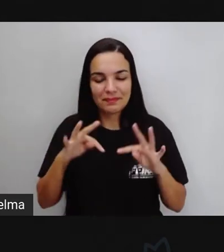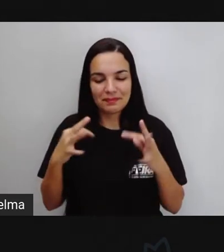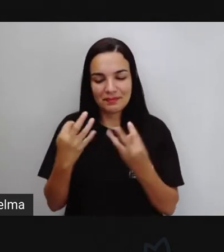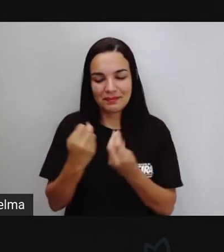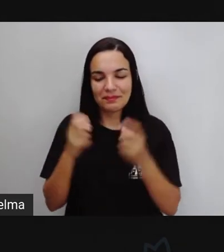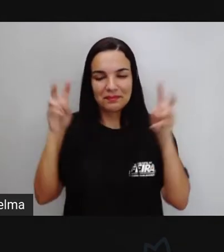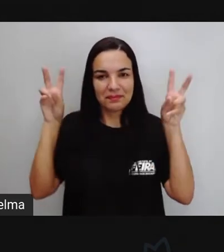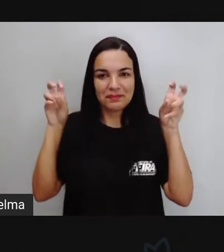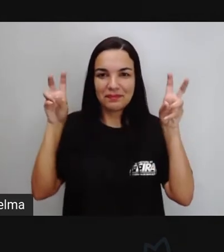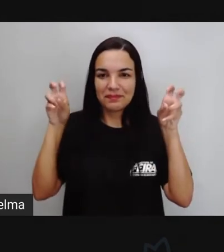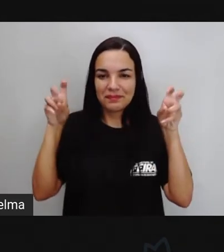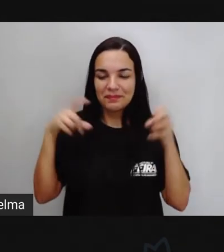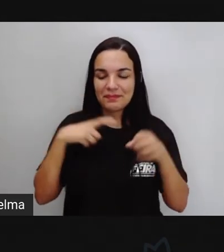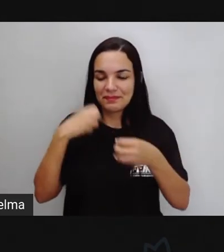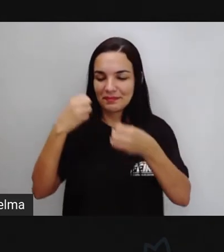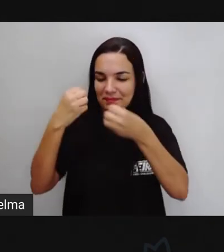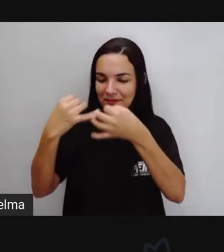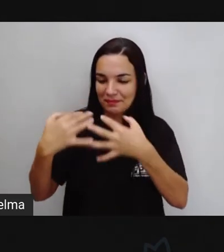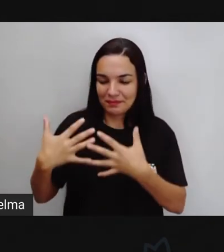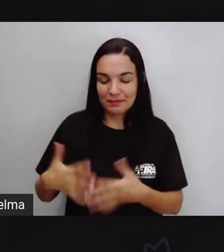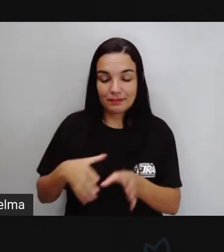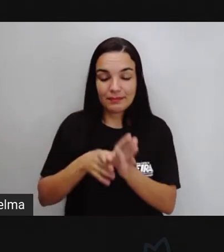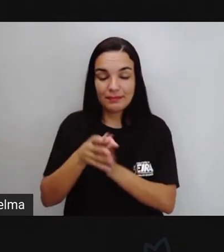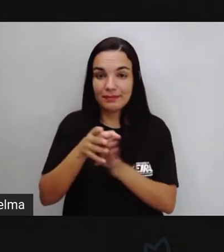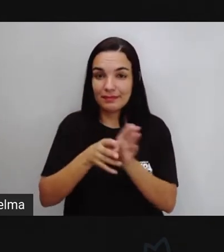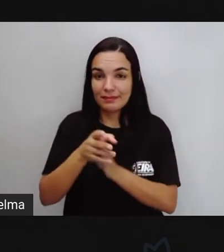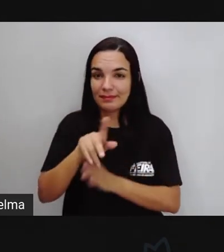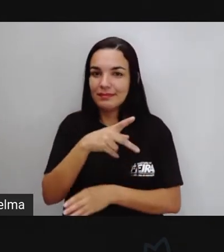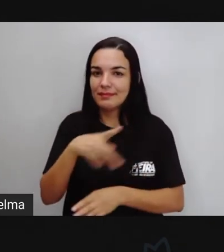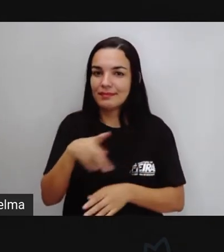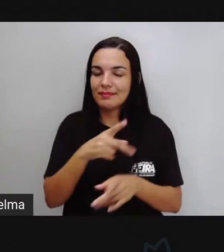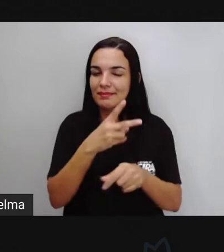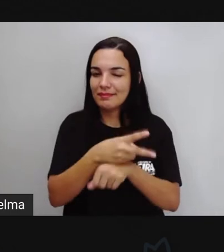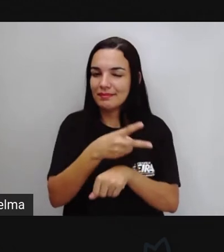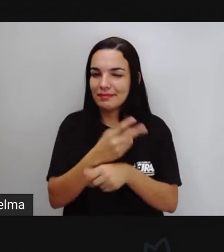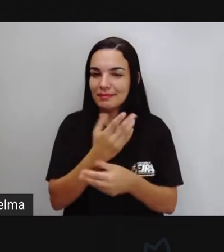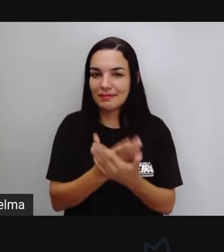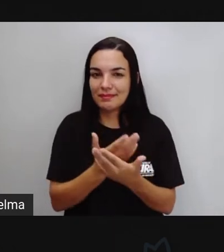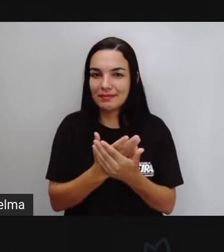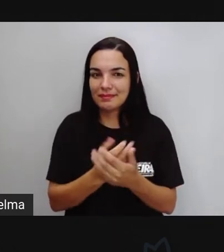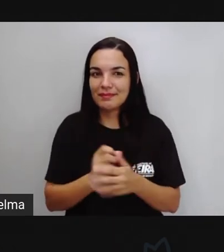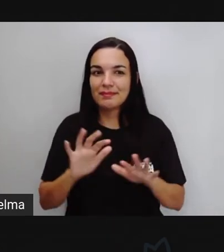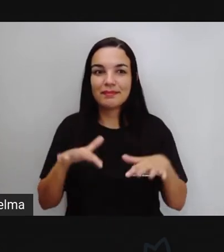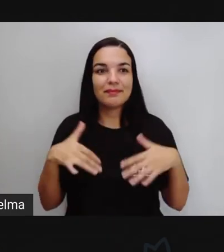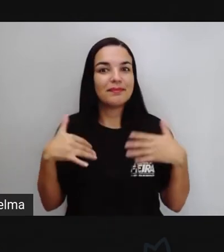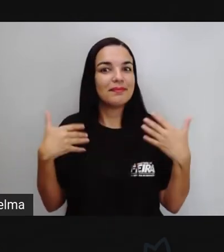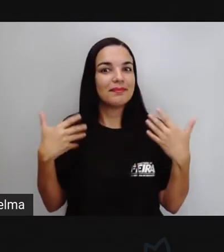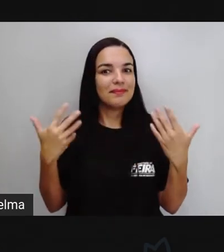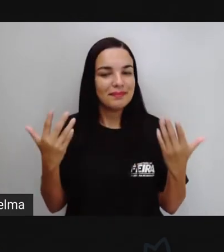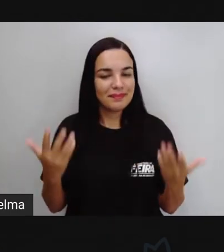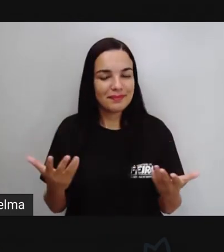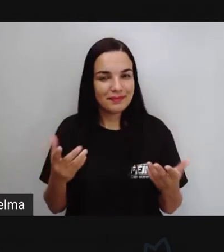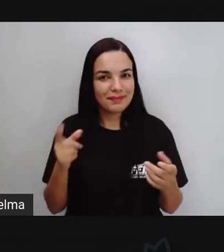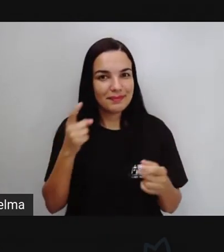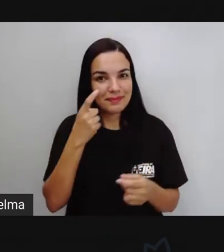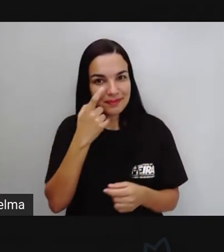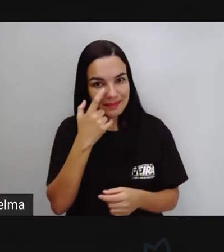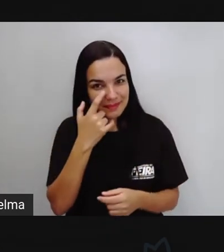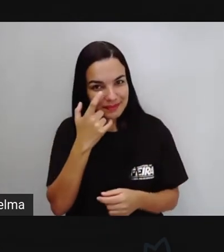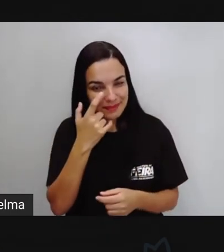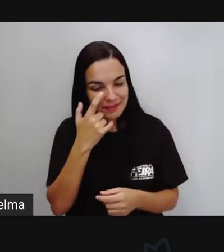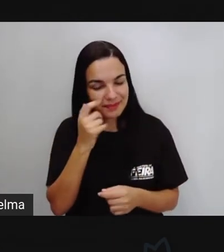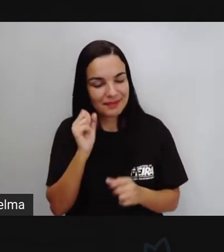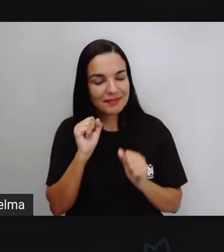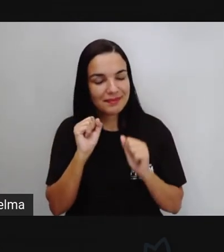explicações, as orientações que a Pró vai passar nesta videoaula? Pois é, se não tiverem aí, ó, se atentem, né?